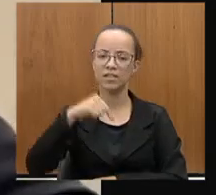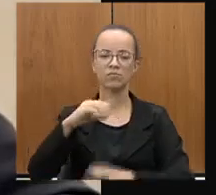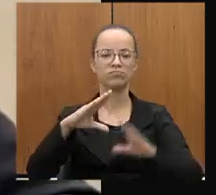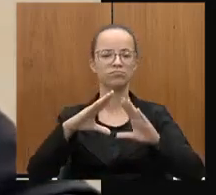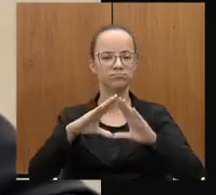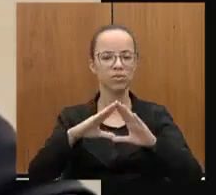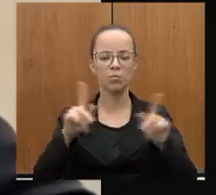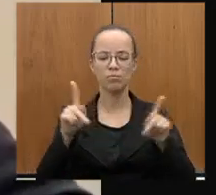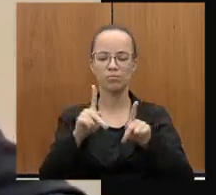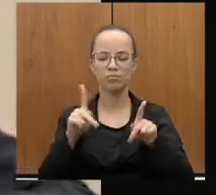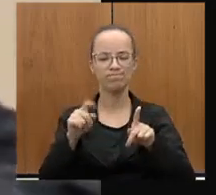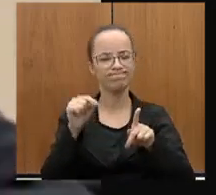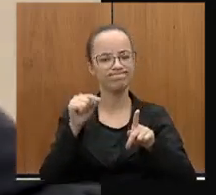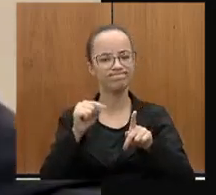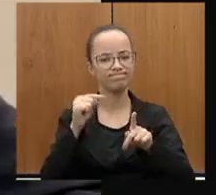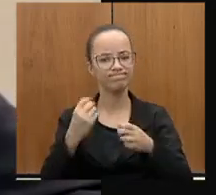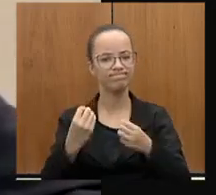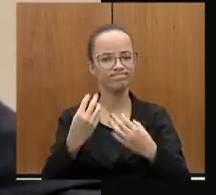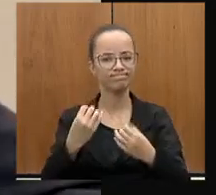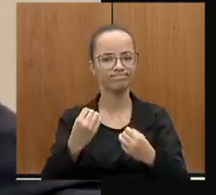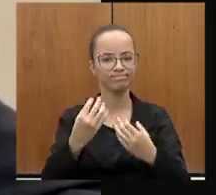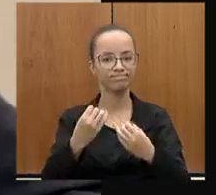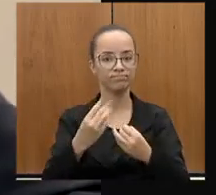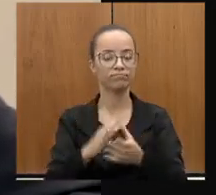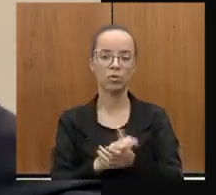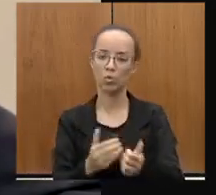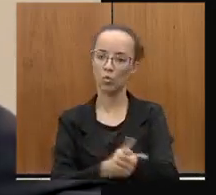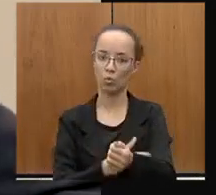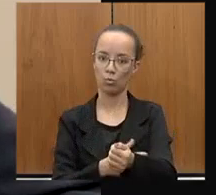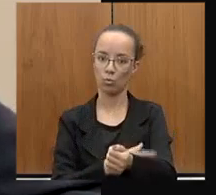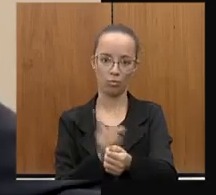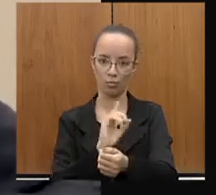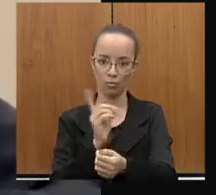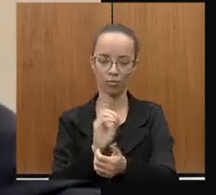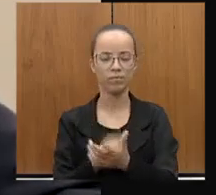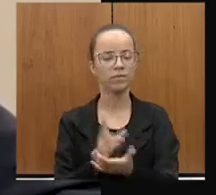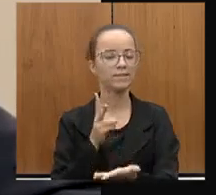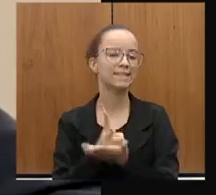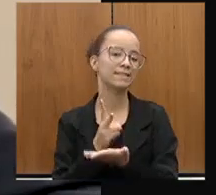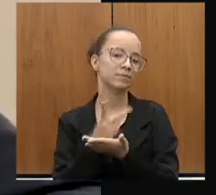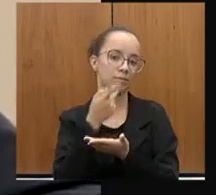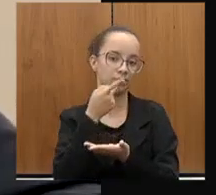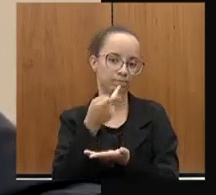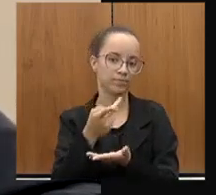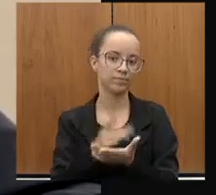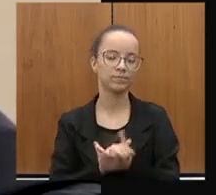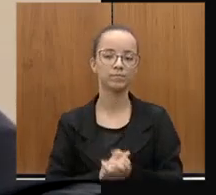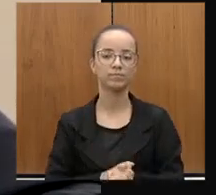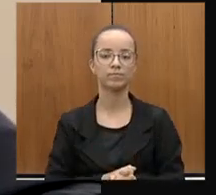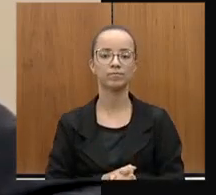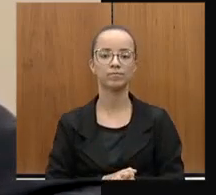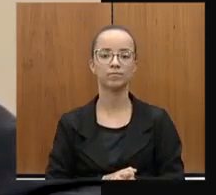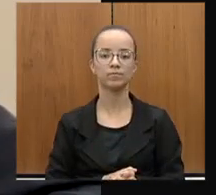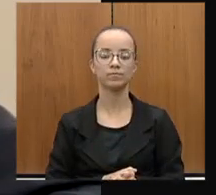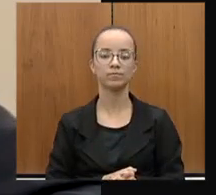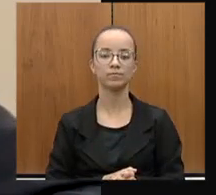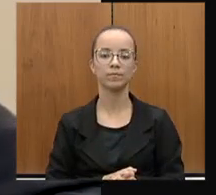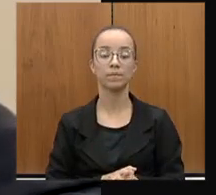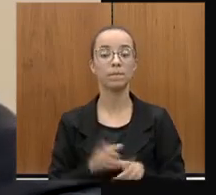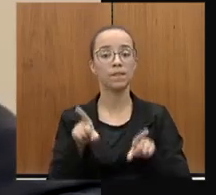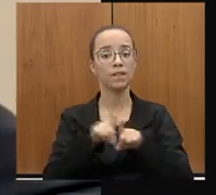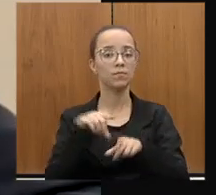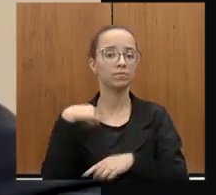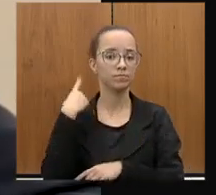um grande professor, isso não é segredo para ele, eu sempre externo isso. A minha cara